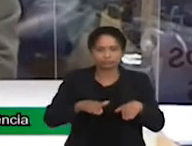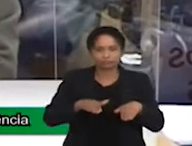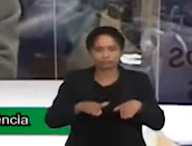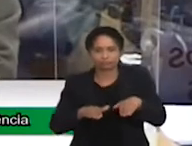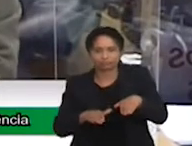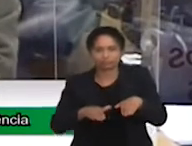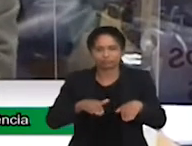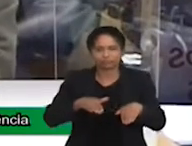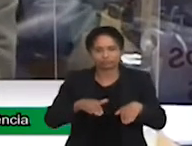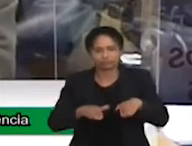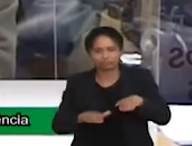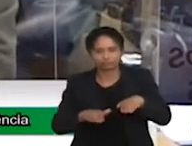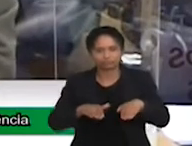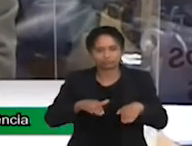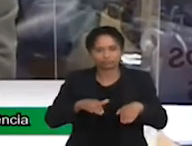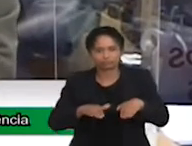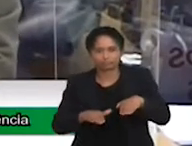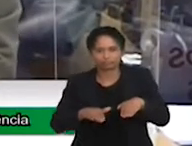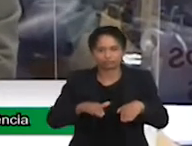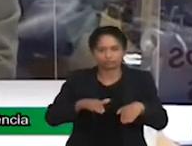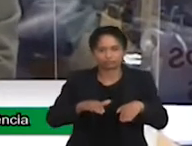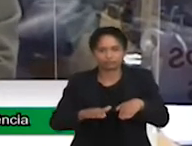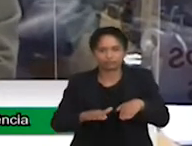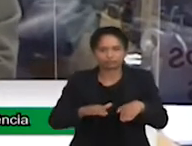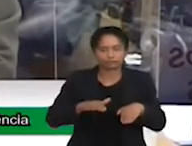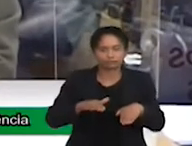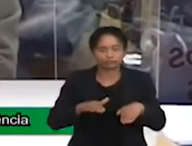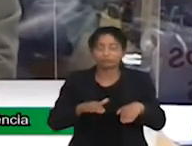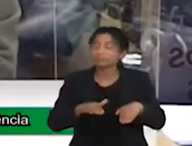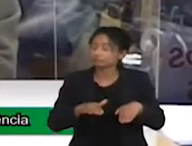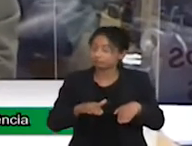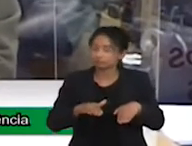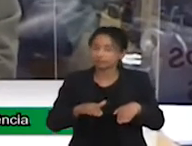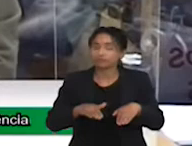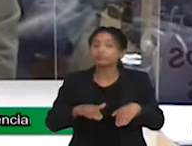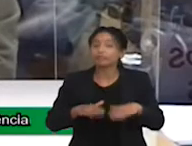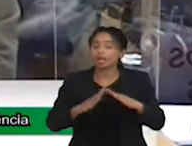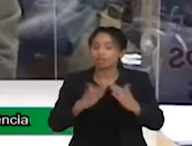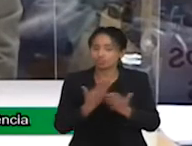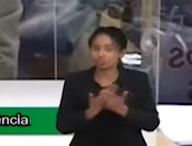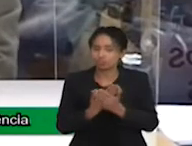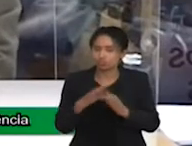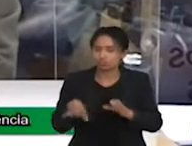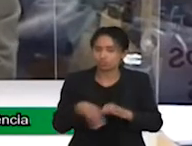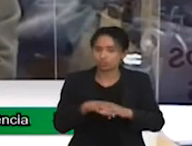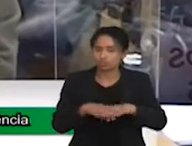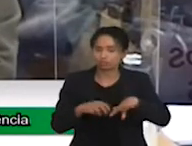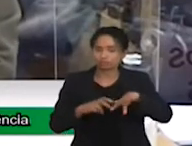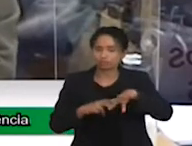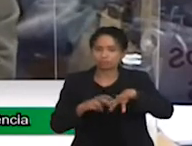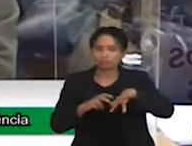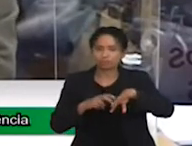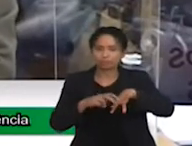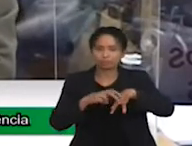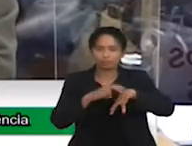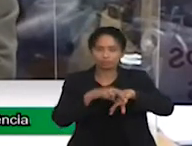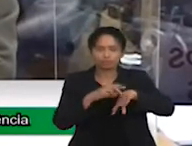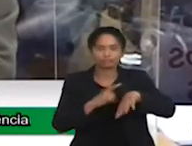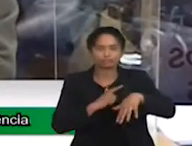escada. Então, no meio da escada, quando eu estava sumindo com muita